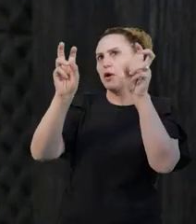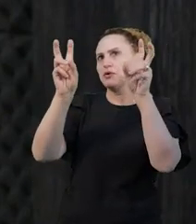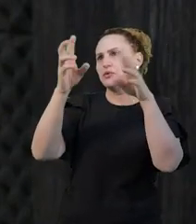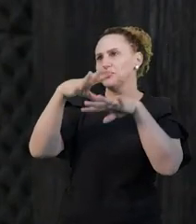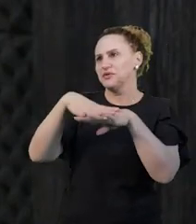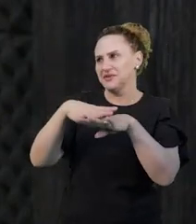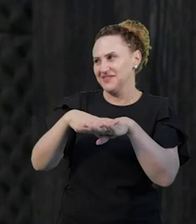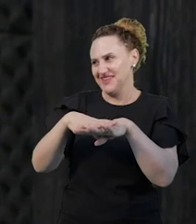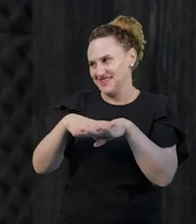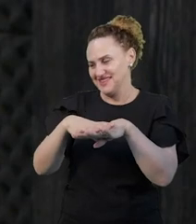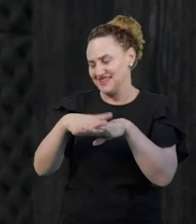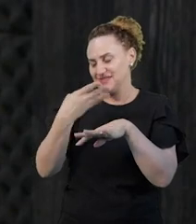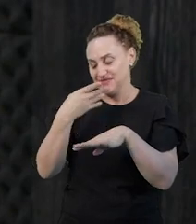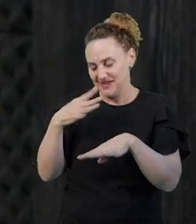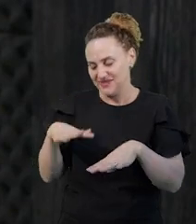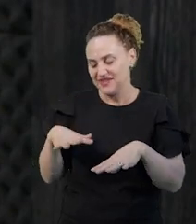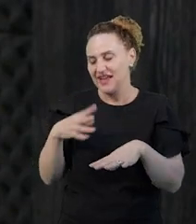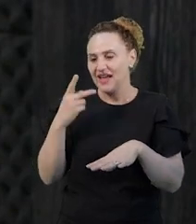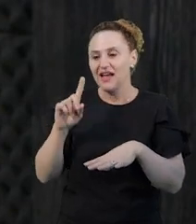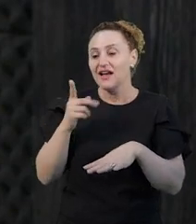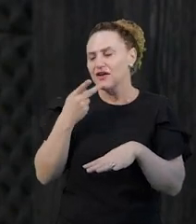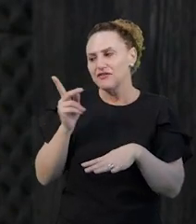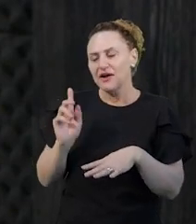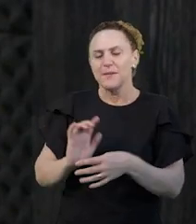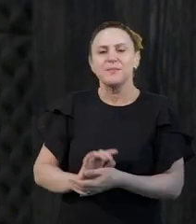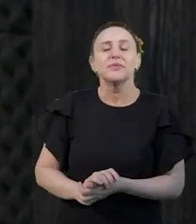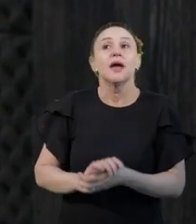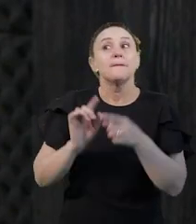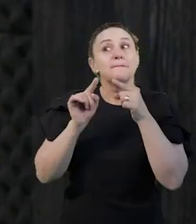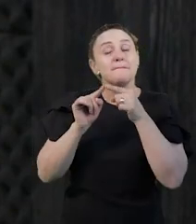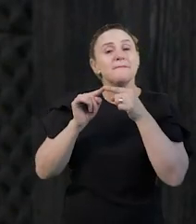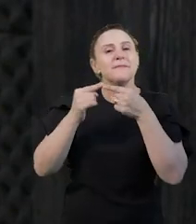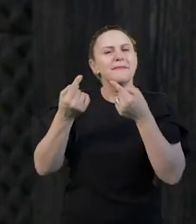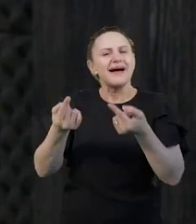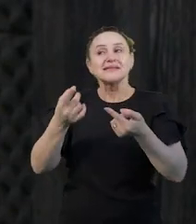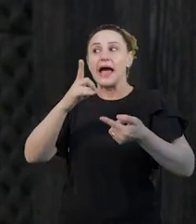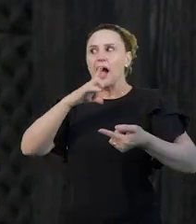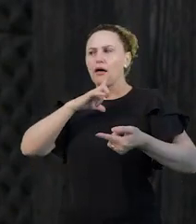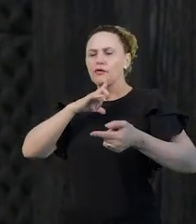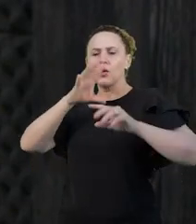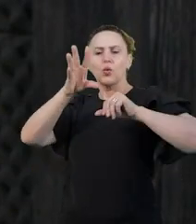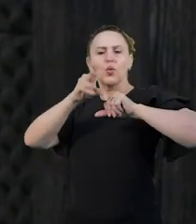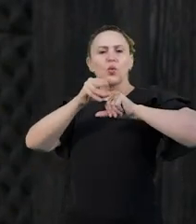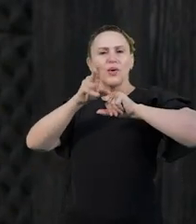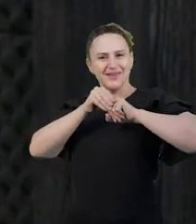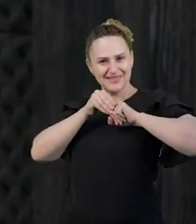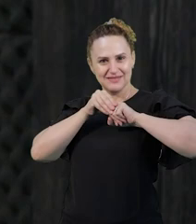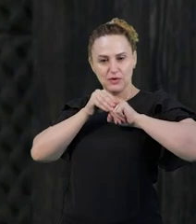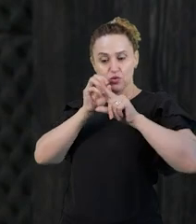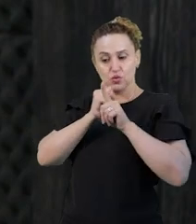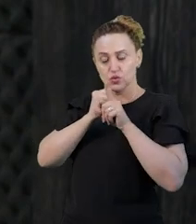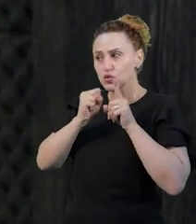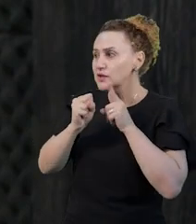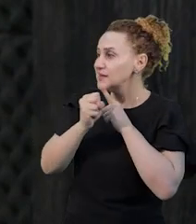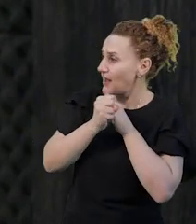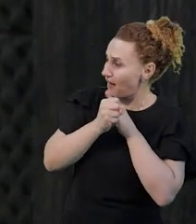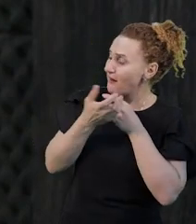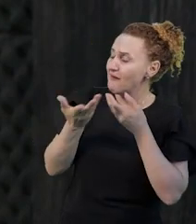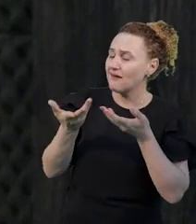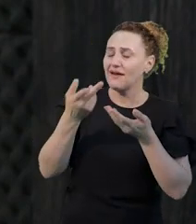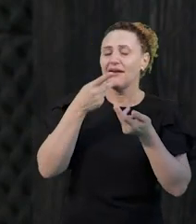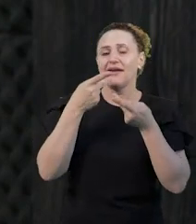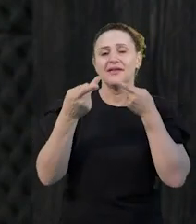matemática. E ela tem um, vamos chamar, um conhecimento social, né? Que é aquele da família